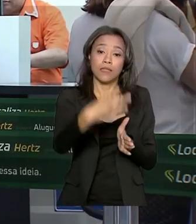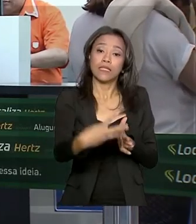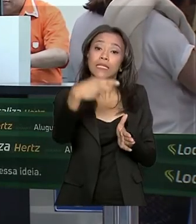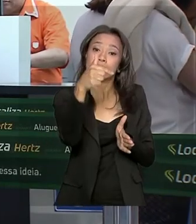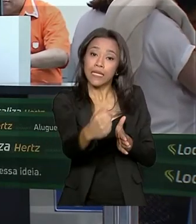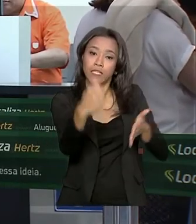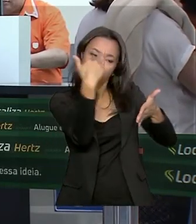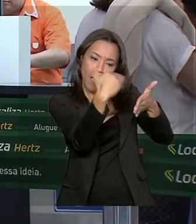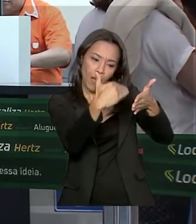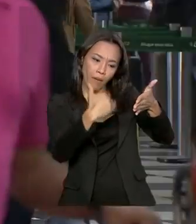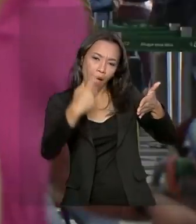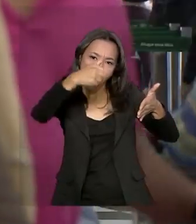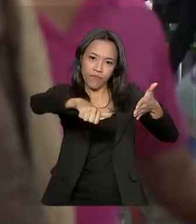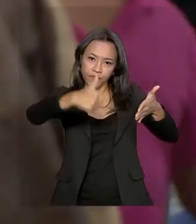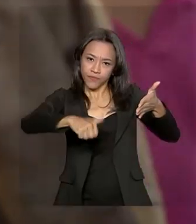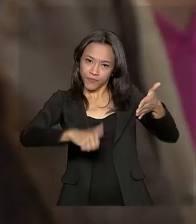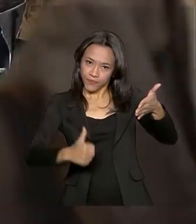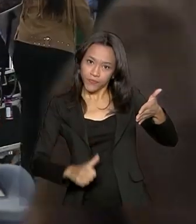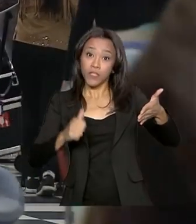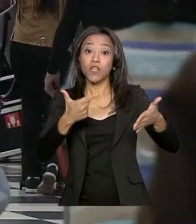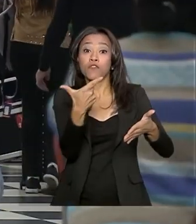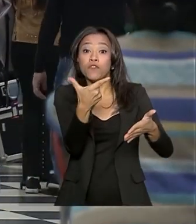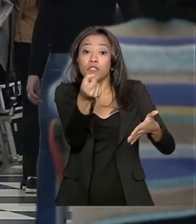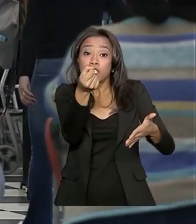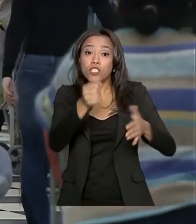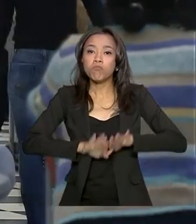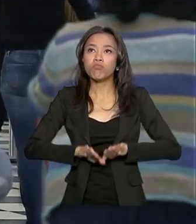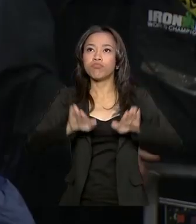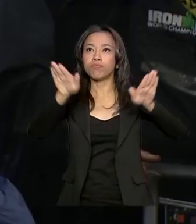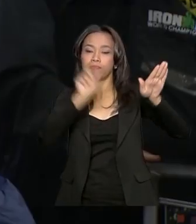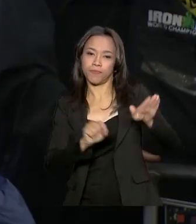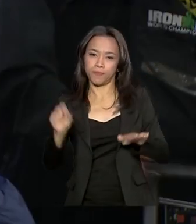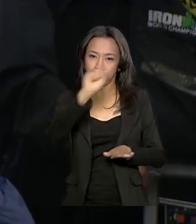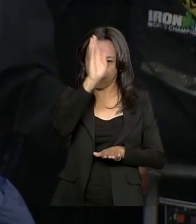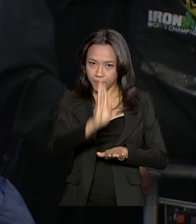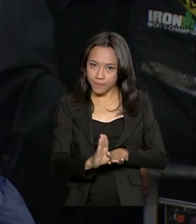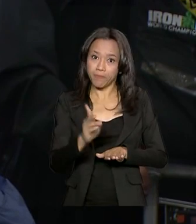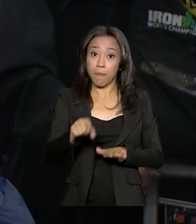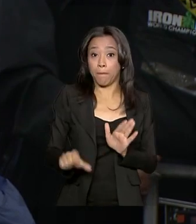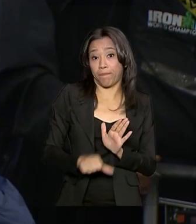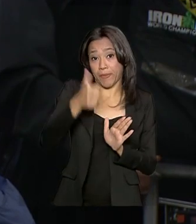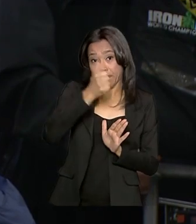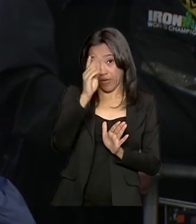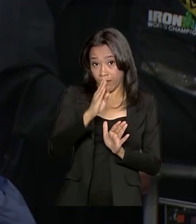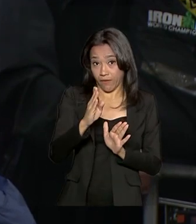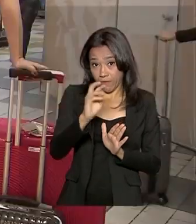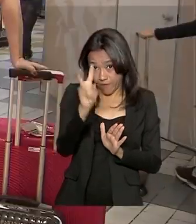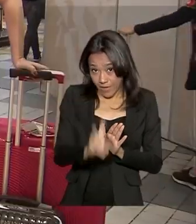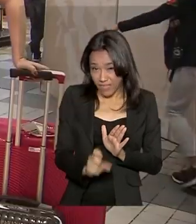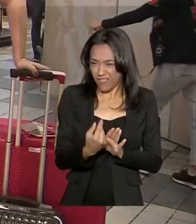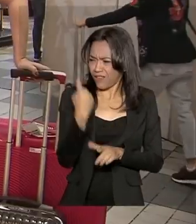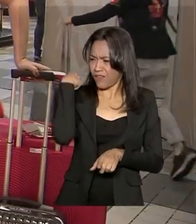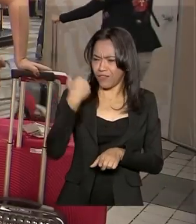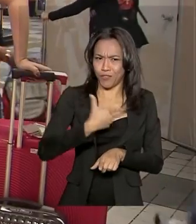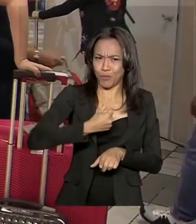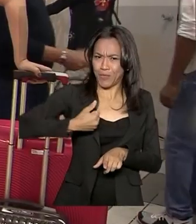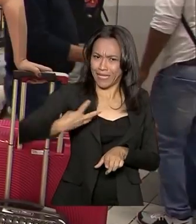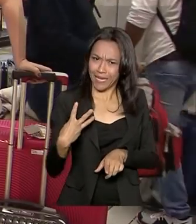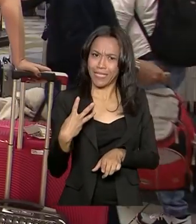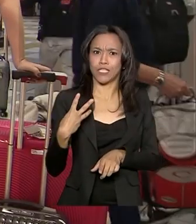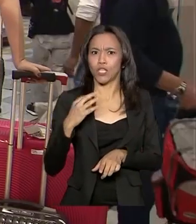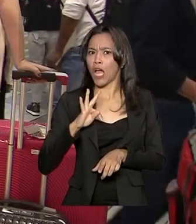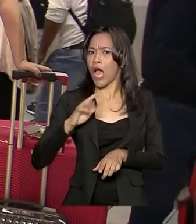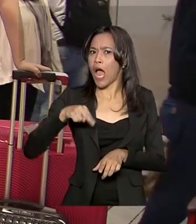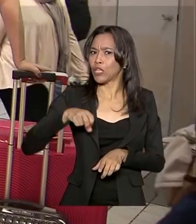satisfação dos passageiros nos 20 maiores aeroportos do país. Pela primeira vez, desde 2013, todos eles tiraram